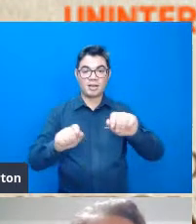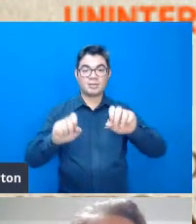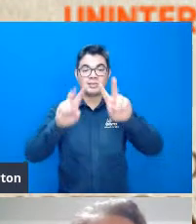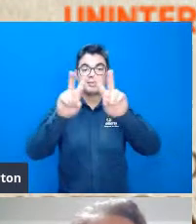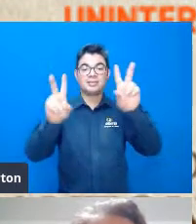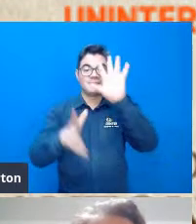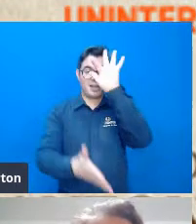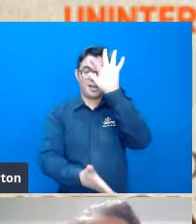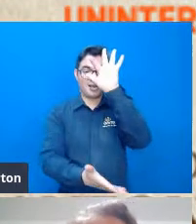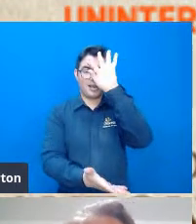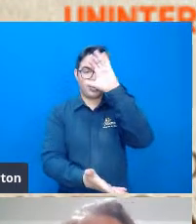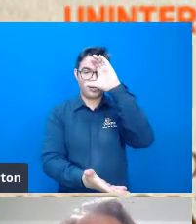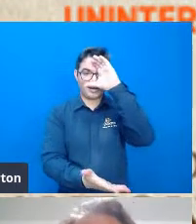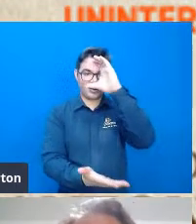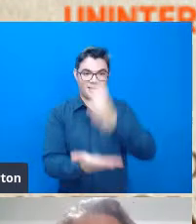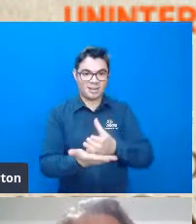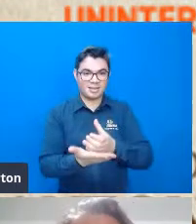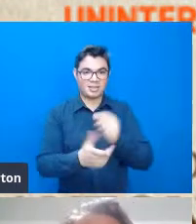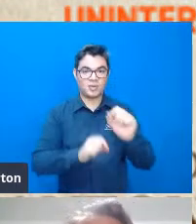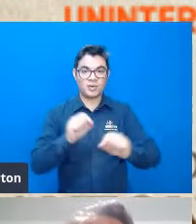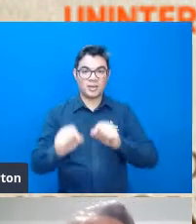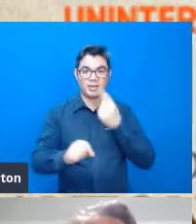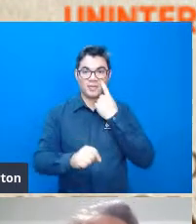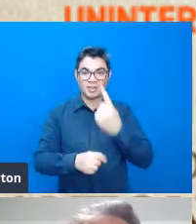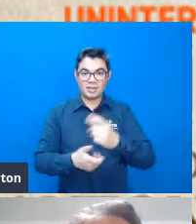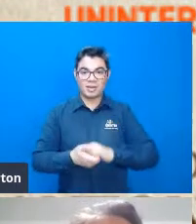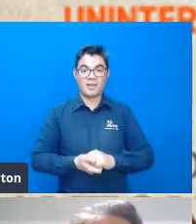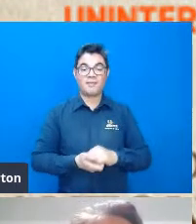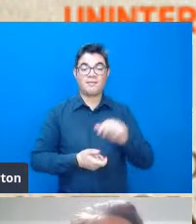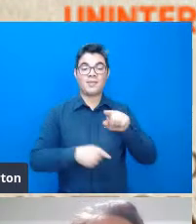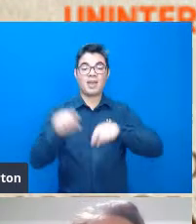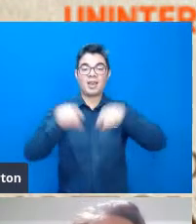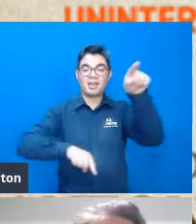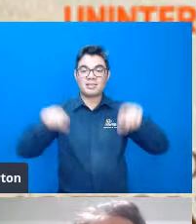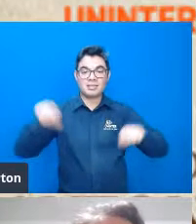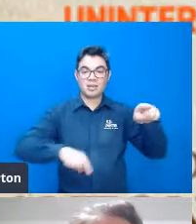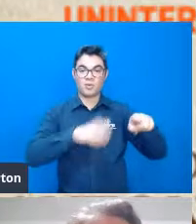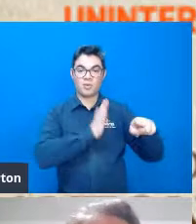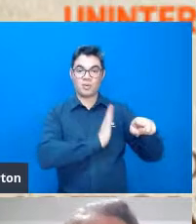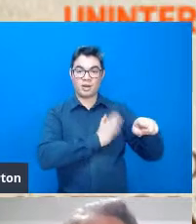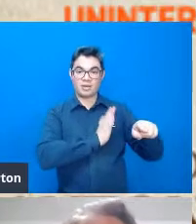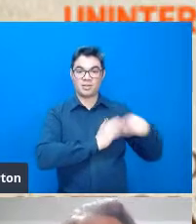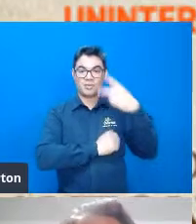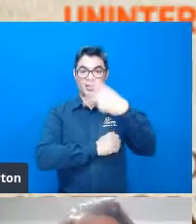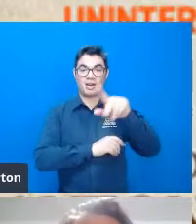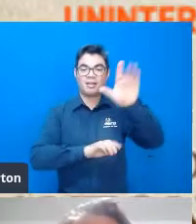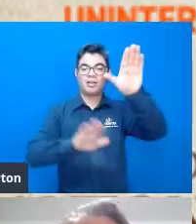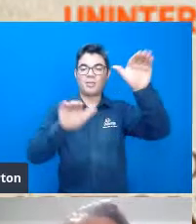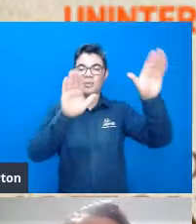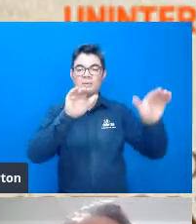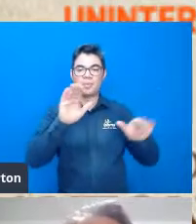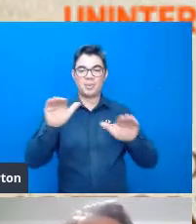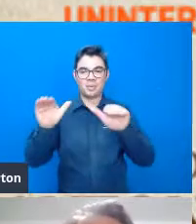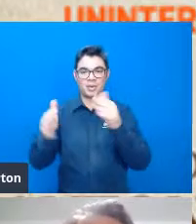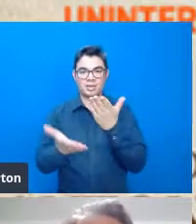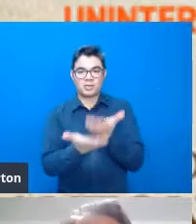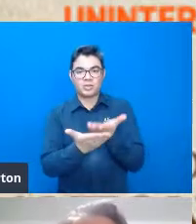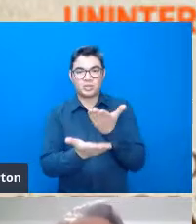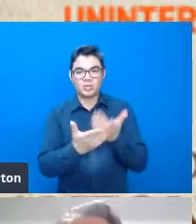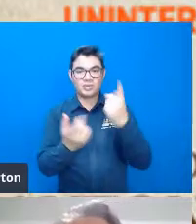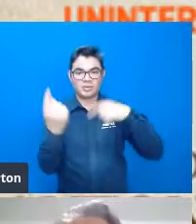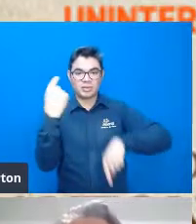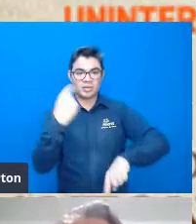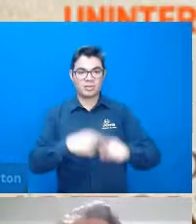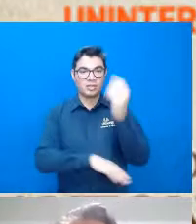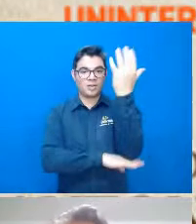Variações na Taxa de Batimento Cardíaco em Aves, um estudo com fisiologia ecológica. Eu já vou comentar mais sobre esse estudo aqui.